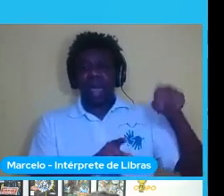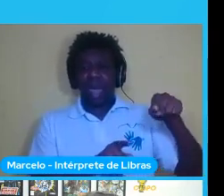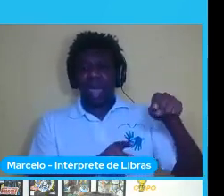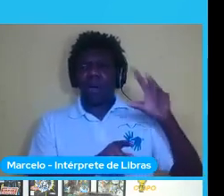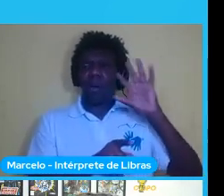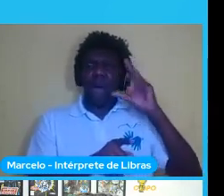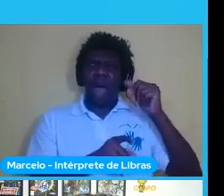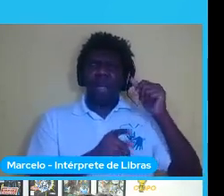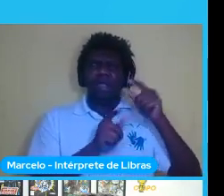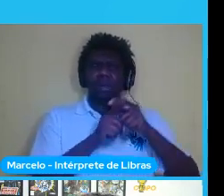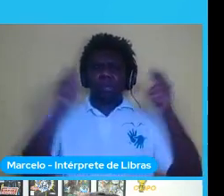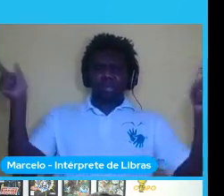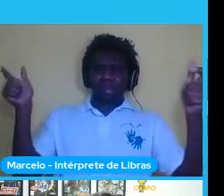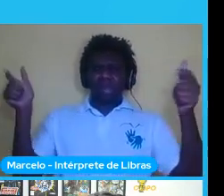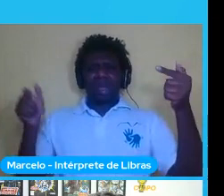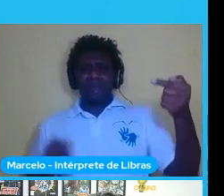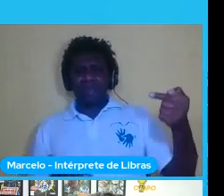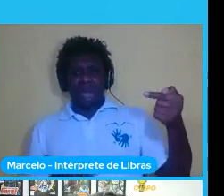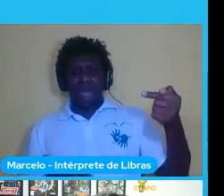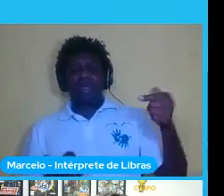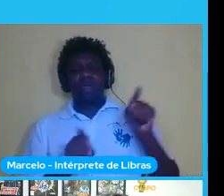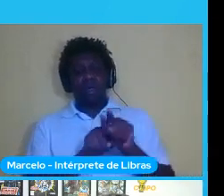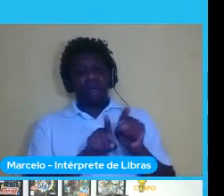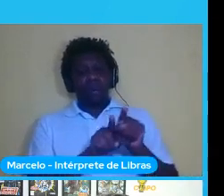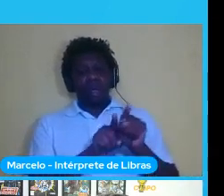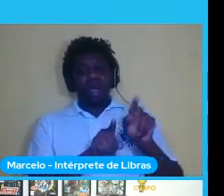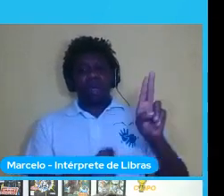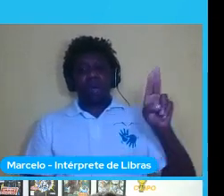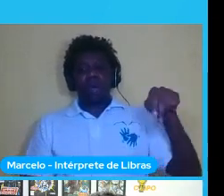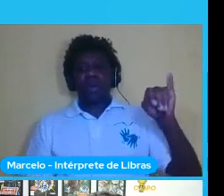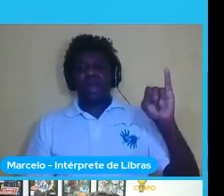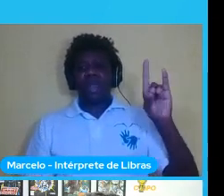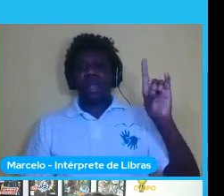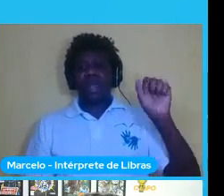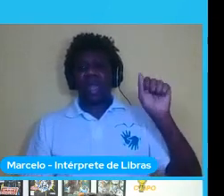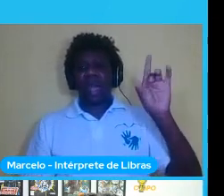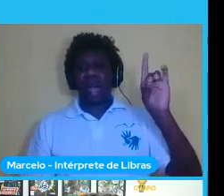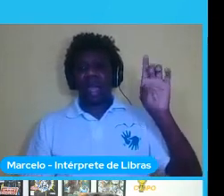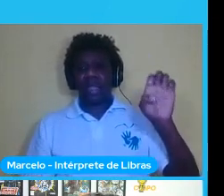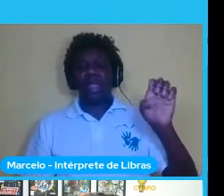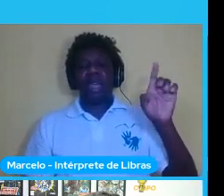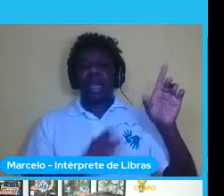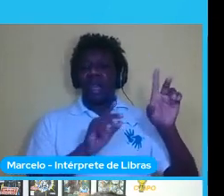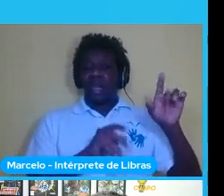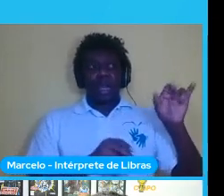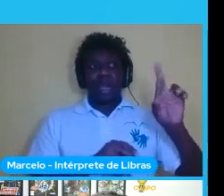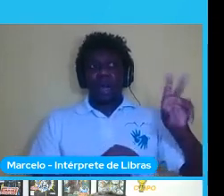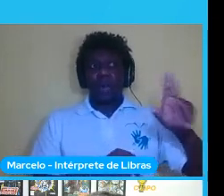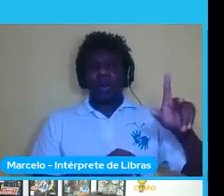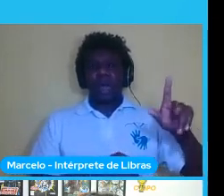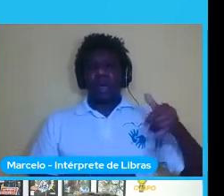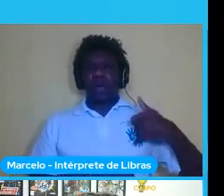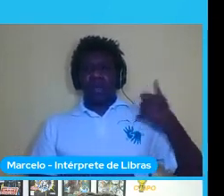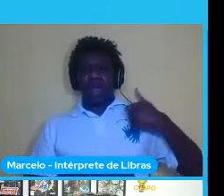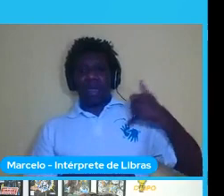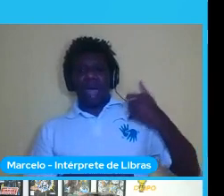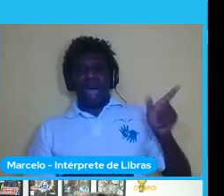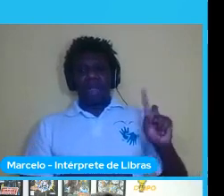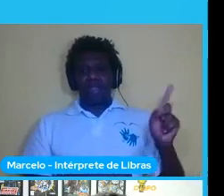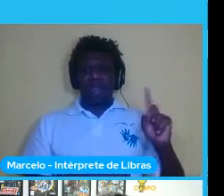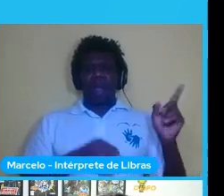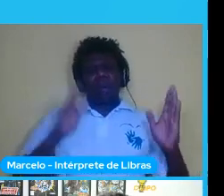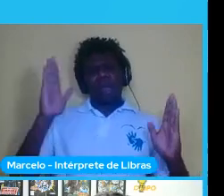o intervalo de idade ele vai dividindo ele usa intervalos ele não usa idade específica então ele usa entre